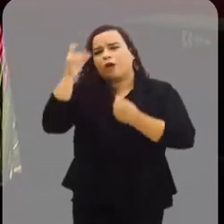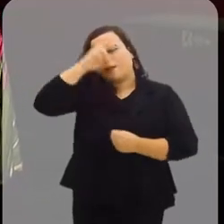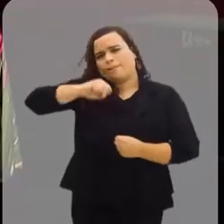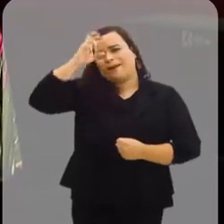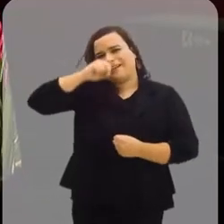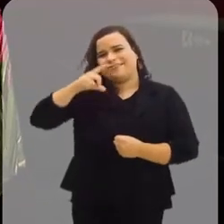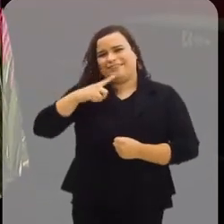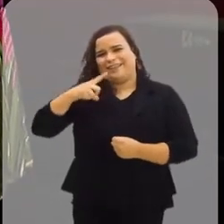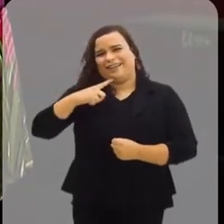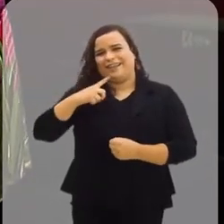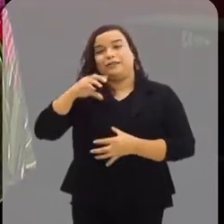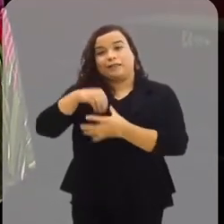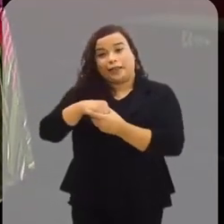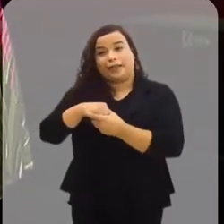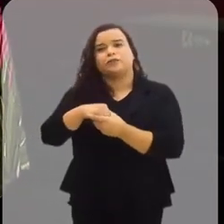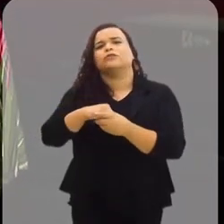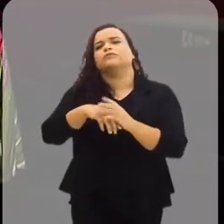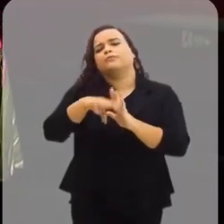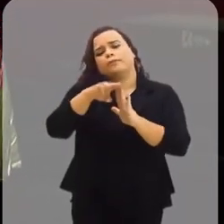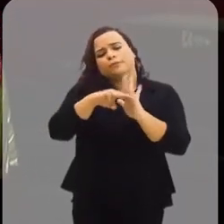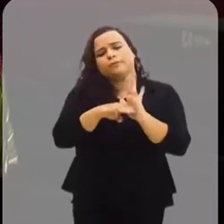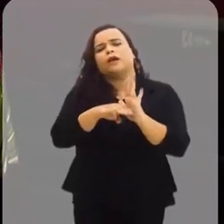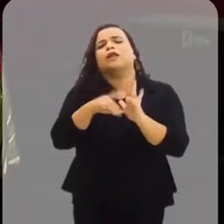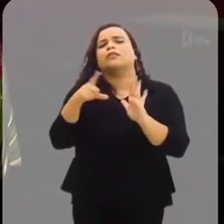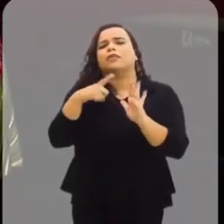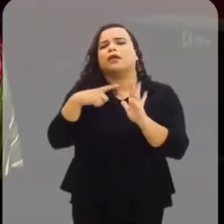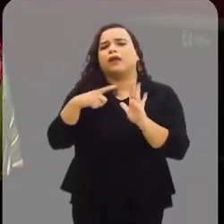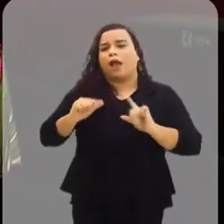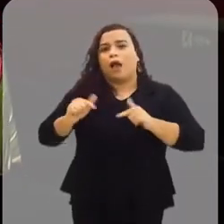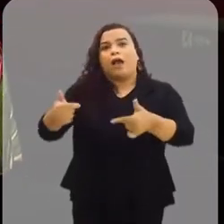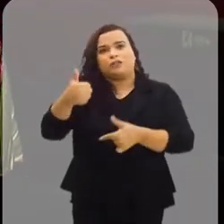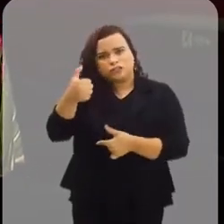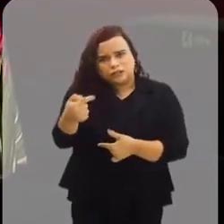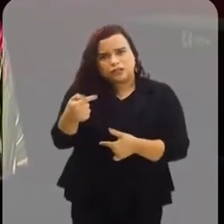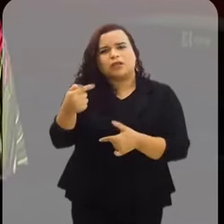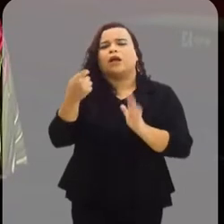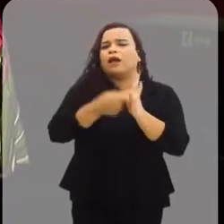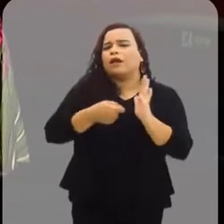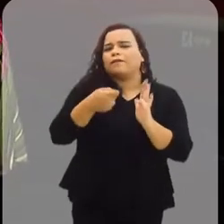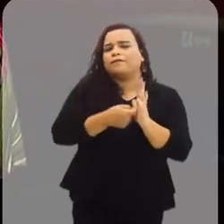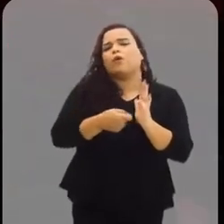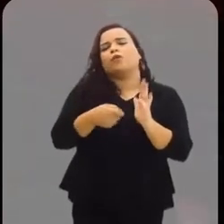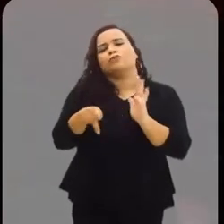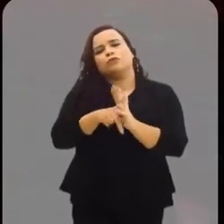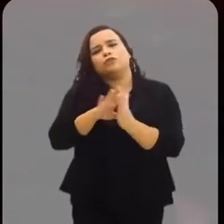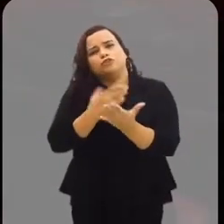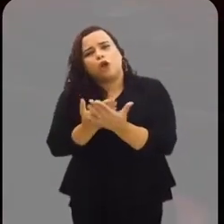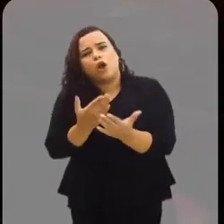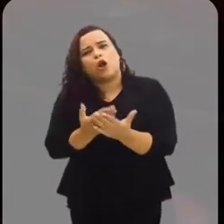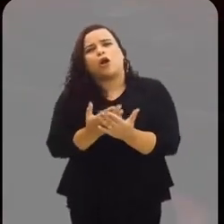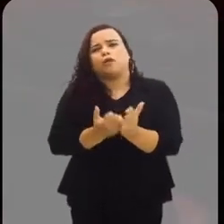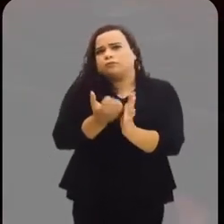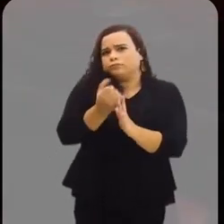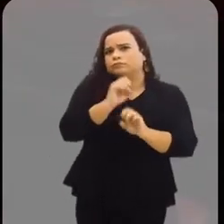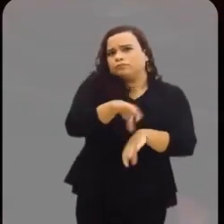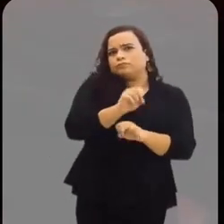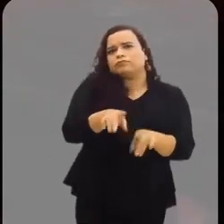Programa de Fortalecimento da Aprendizagem. Dentro desse macro projeto, são 17 ações que incluem reforço escolar,